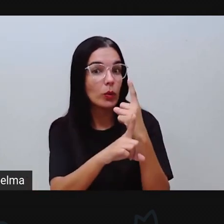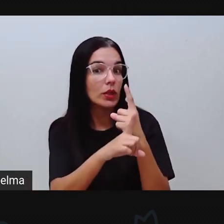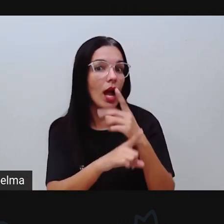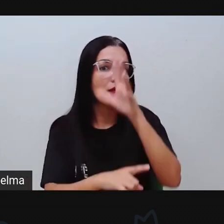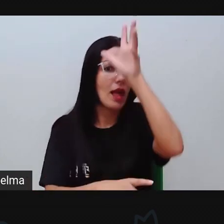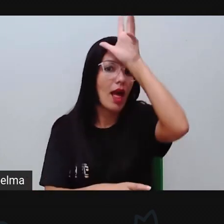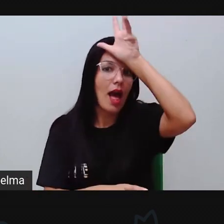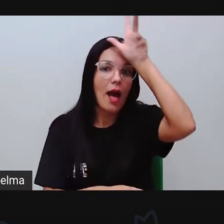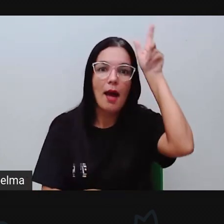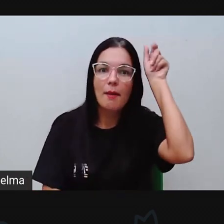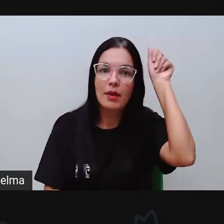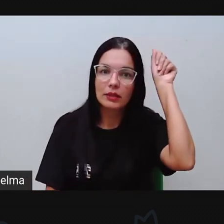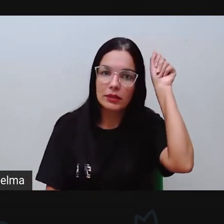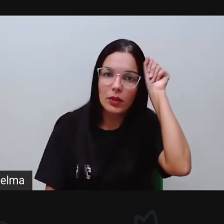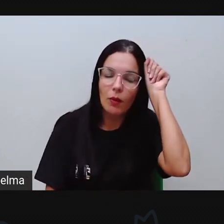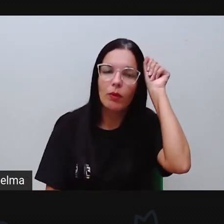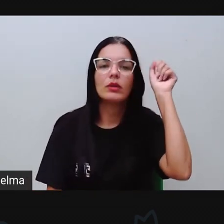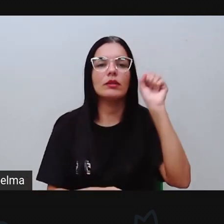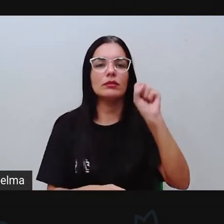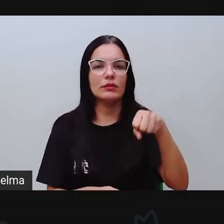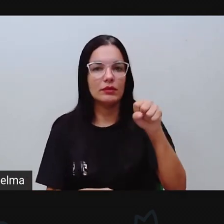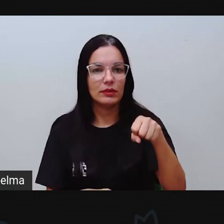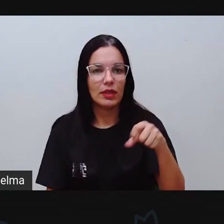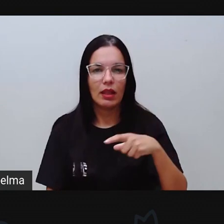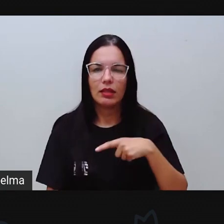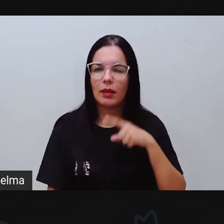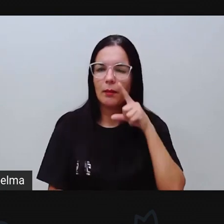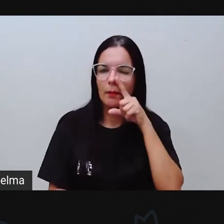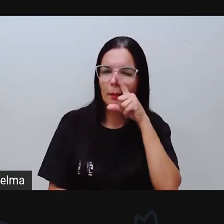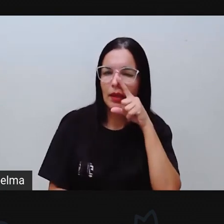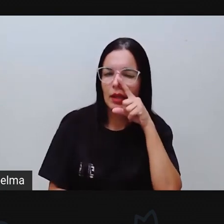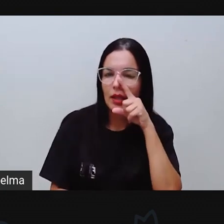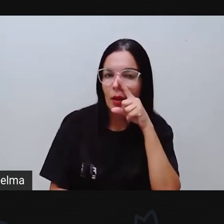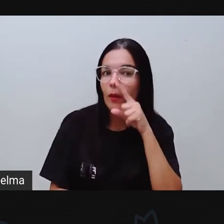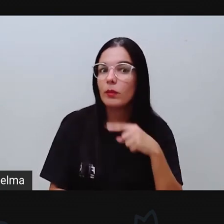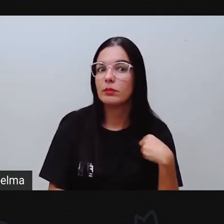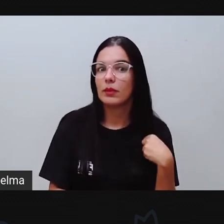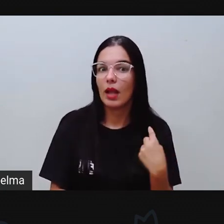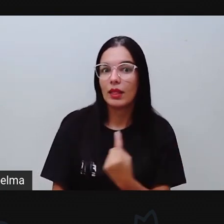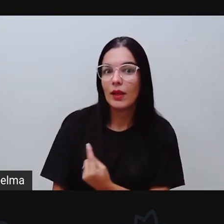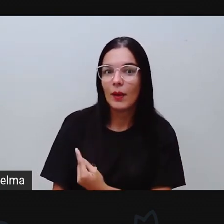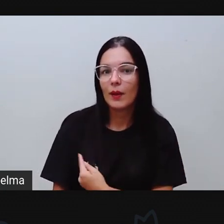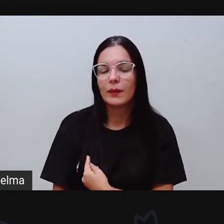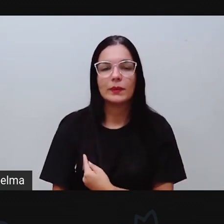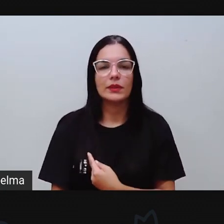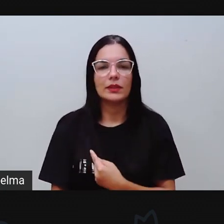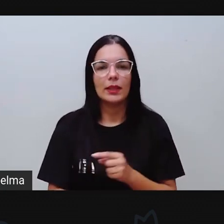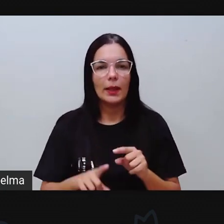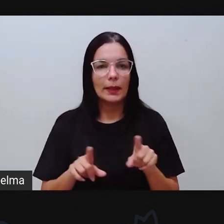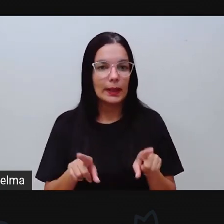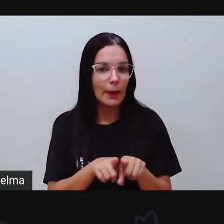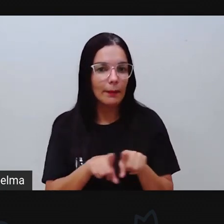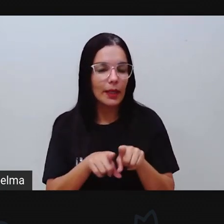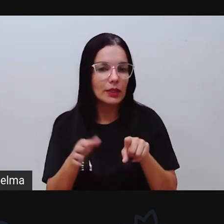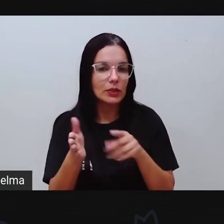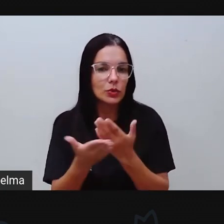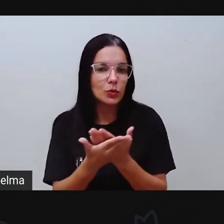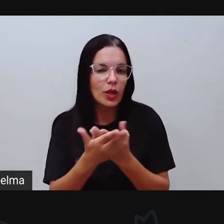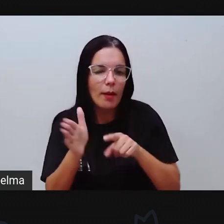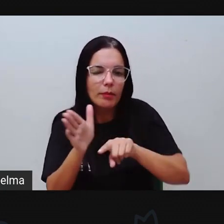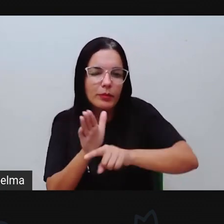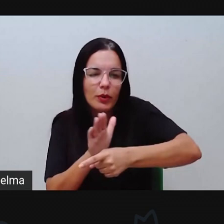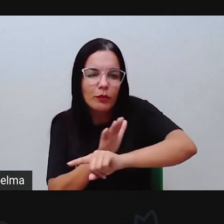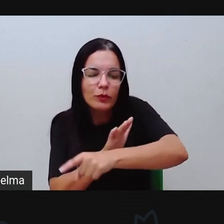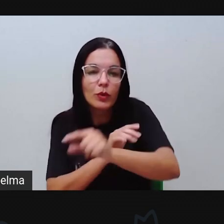Amazônia, alguns animais que são risco, de certa forma, para a gente, né? E nós estudamos, aprofundamos um pouquinho